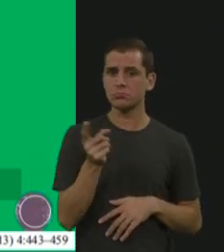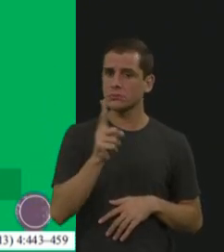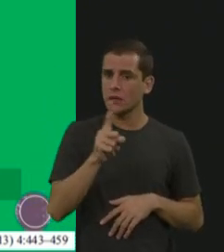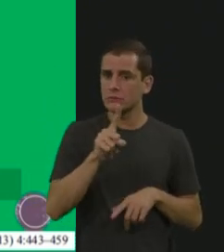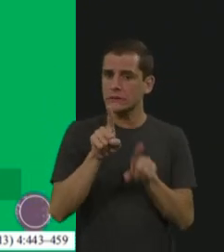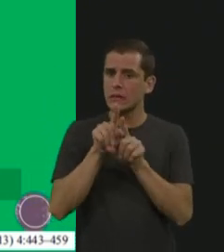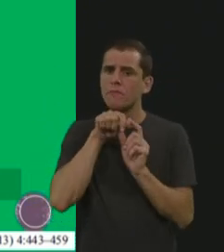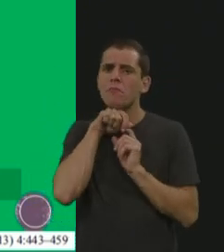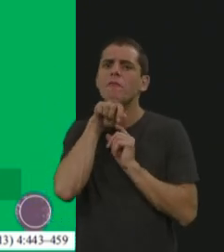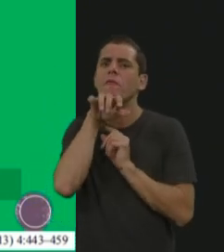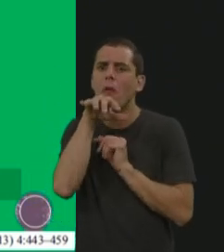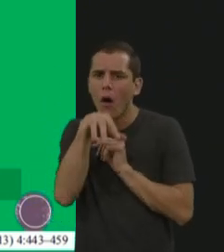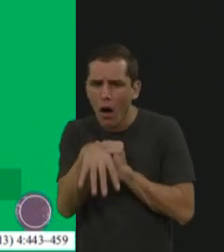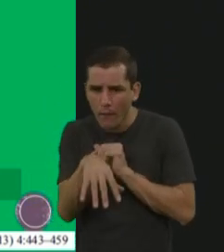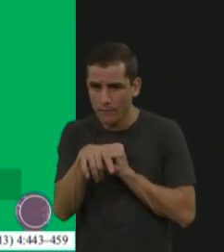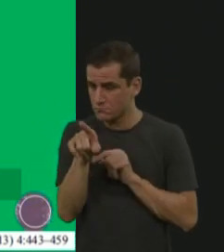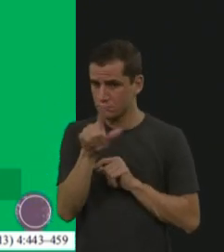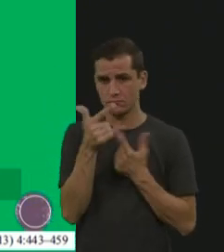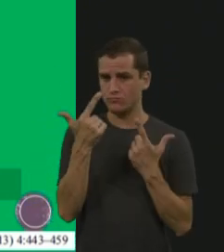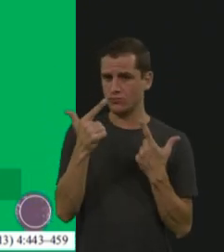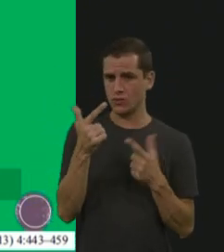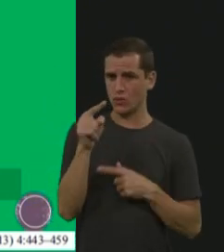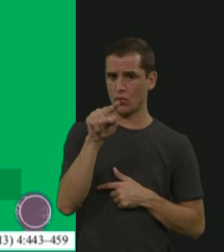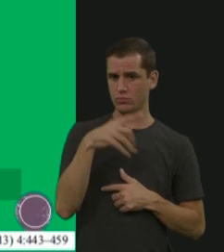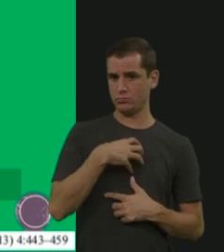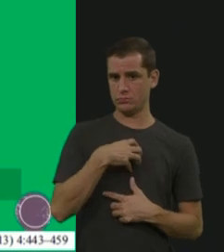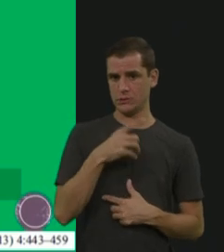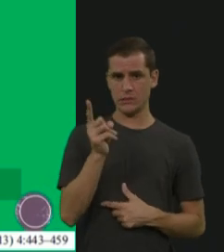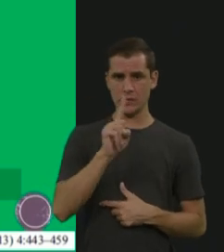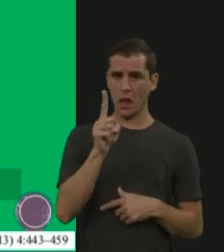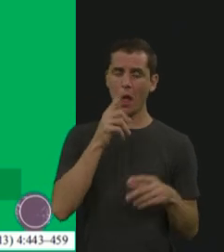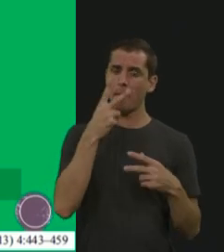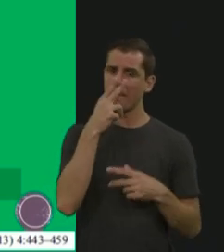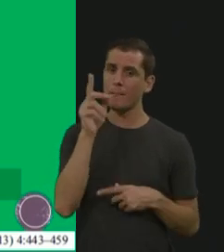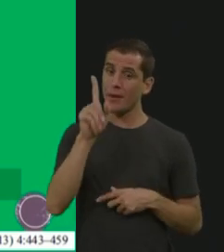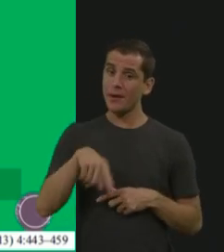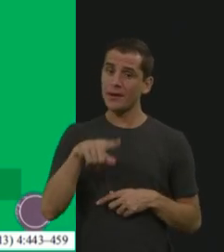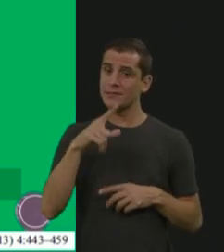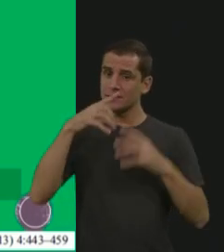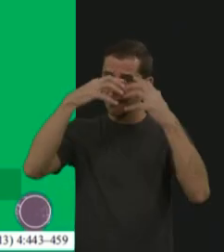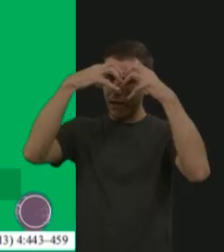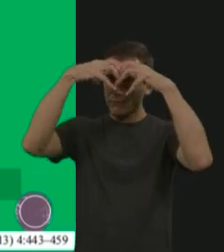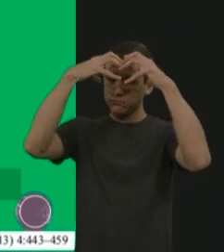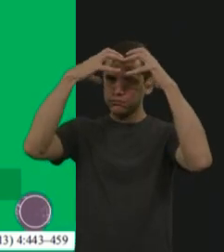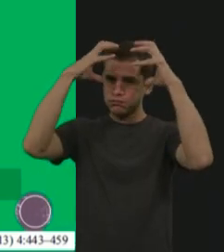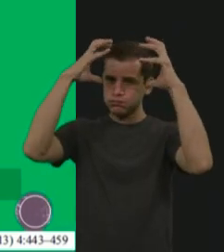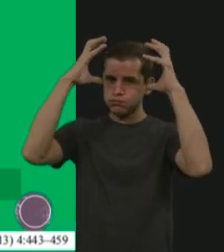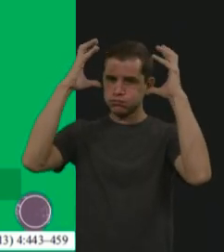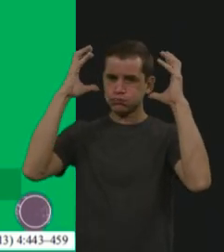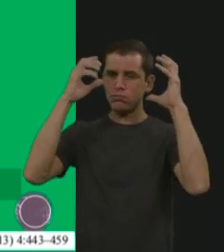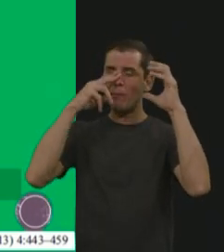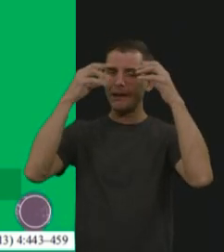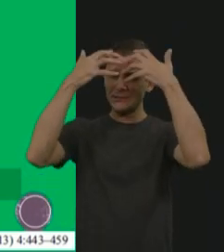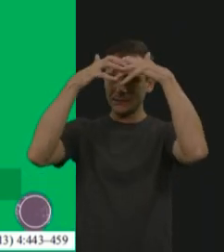leva tempo, e eles vão se acostumando. como se fosse enchendo uma bacia aos pouquinhos ali, a torneira aberta, sabe?